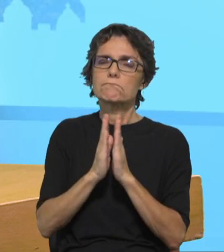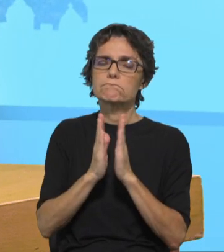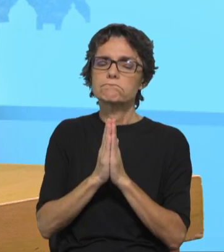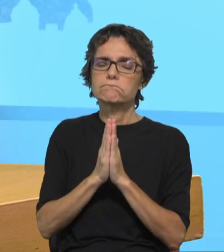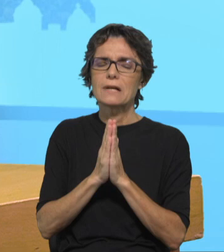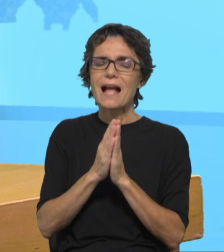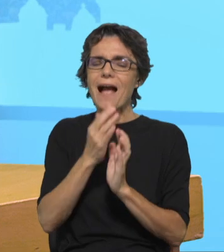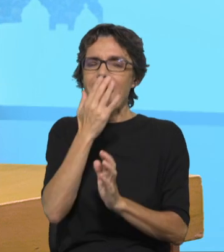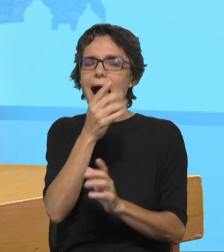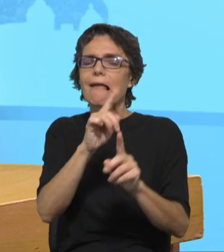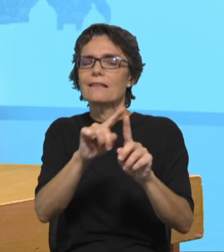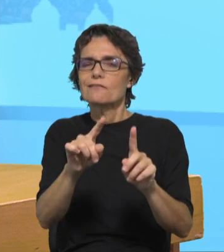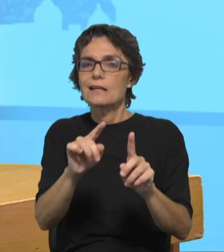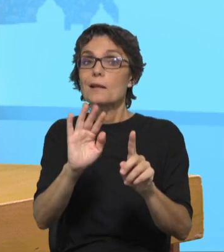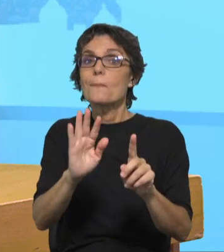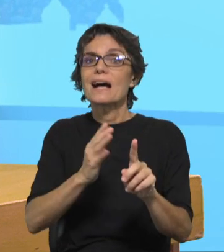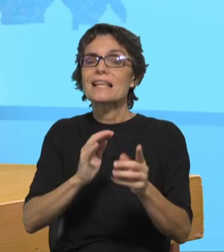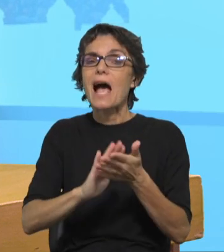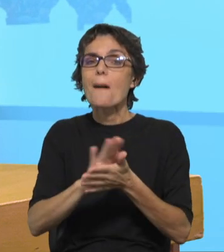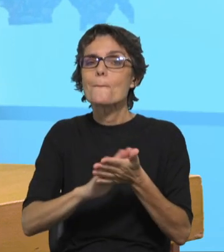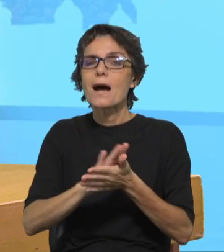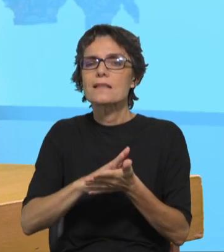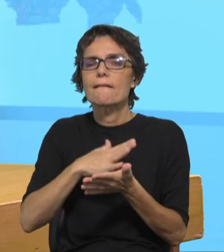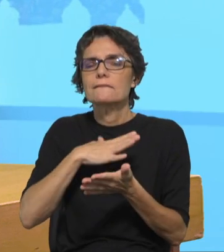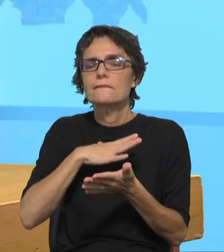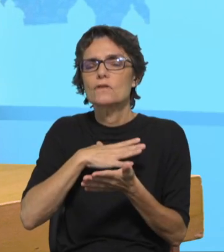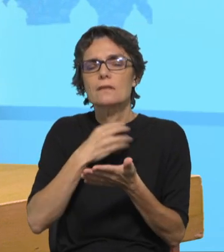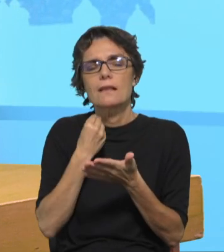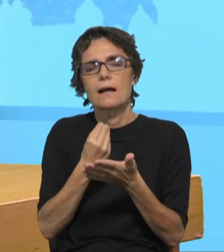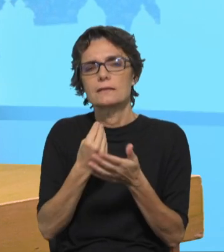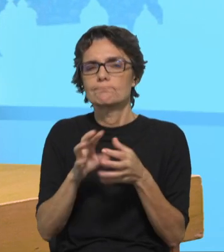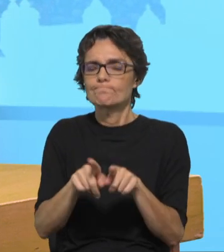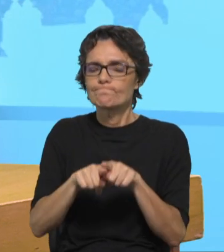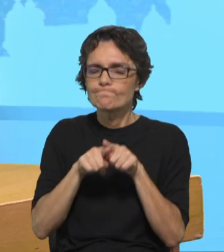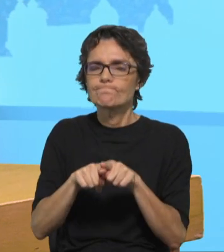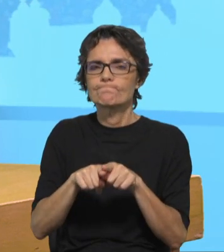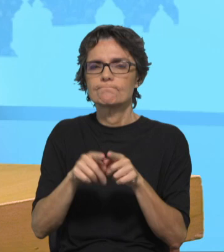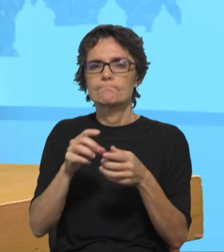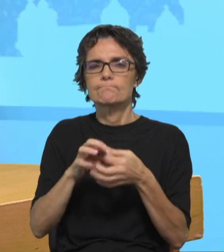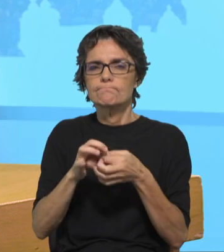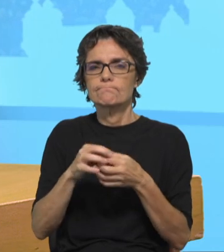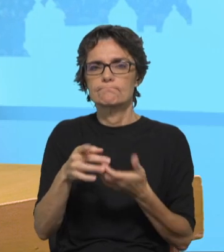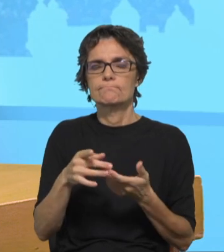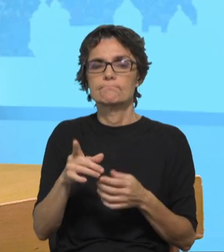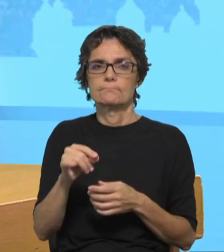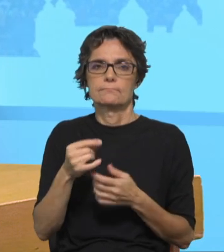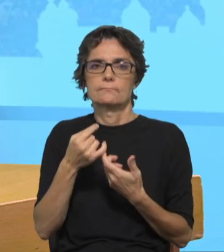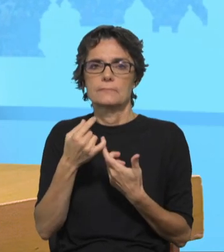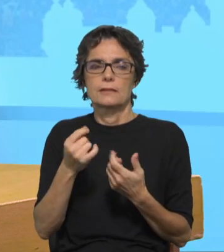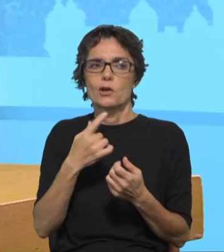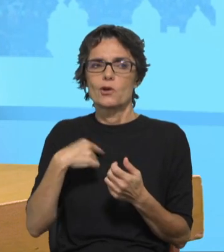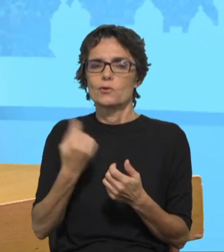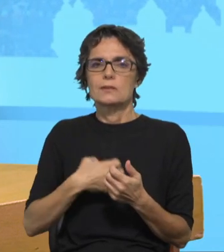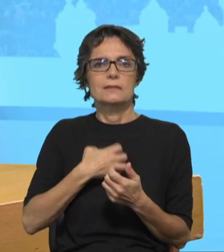diferentes. Mas com um desejo de fraternidade que contagiou toda a gente, não é? Para além do acolhimento, essas coisas todas.